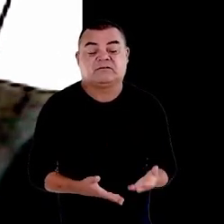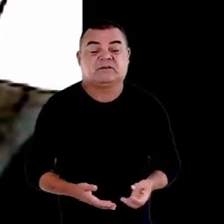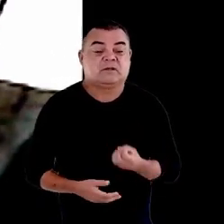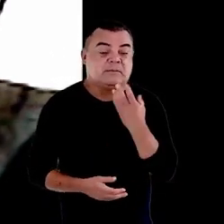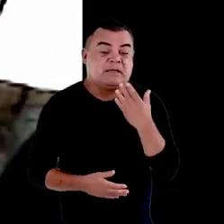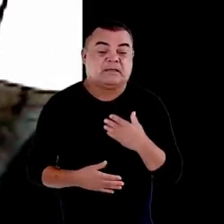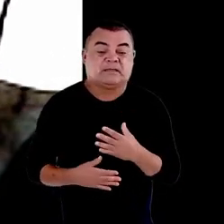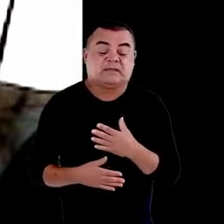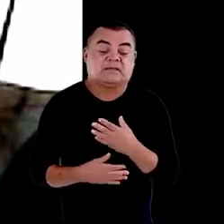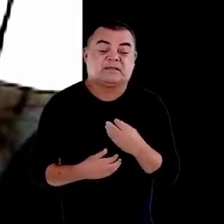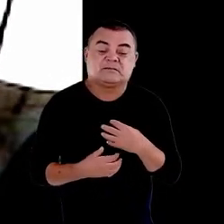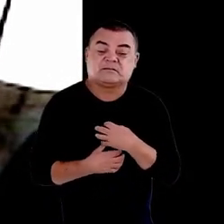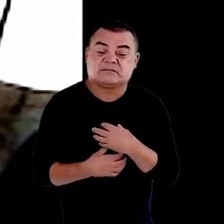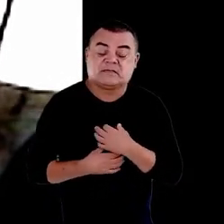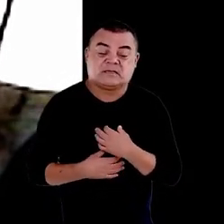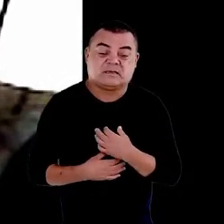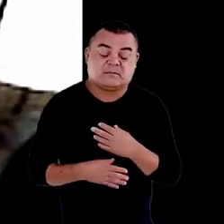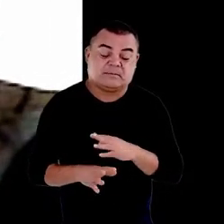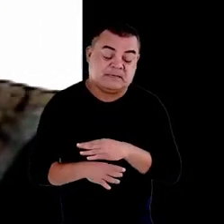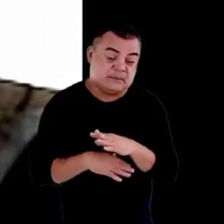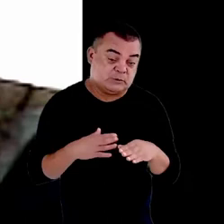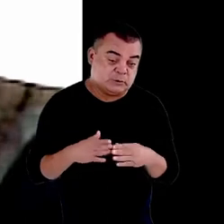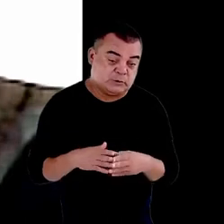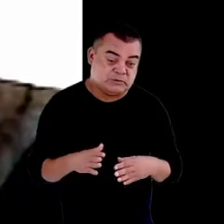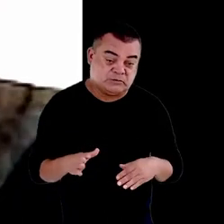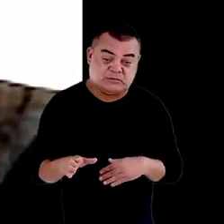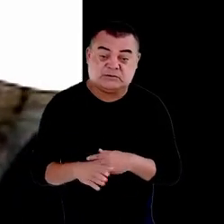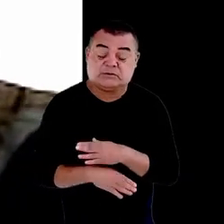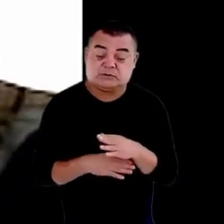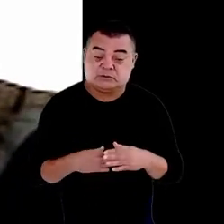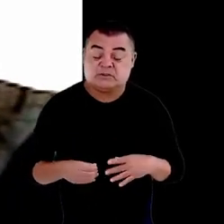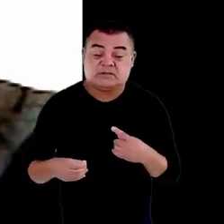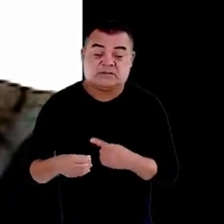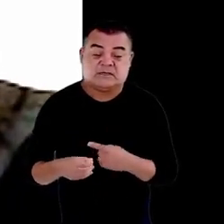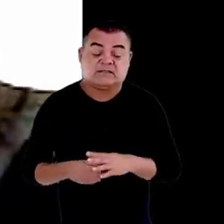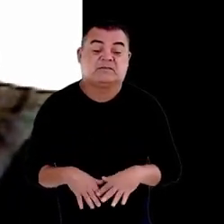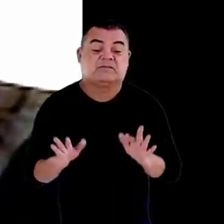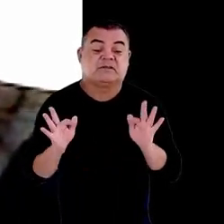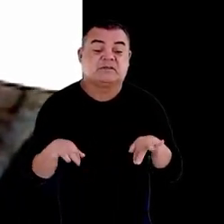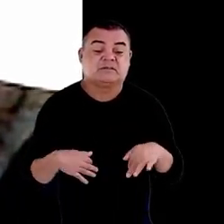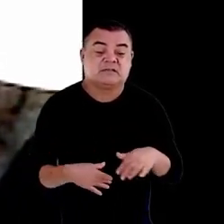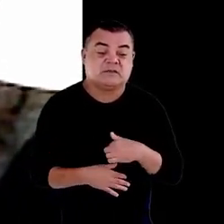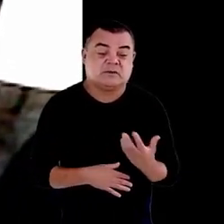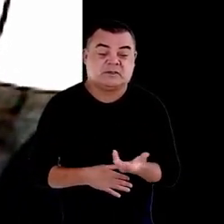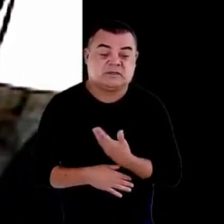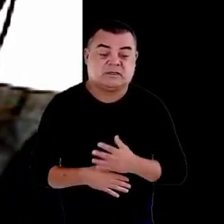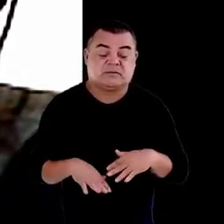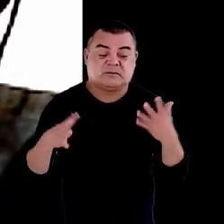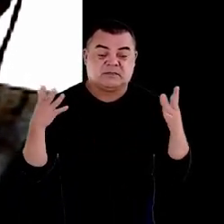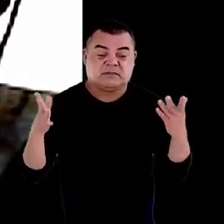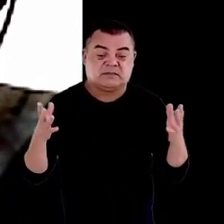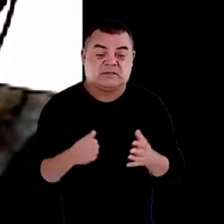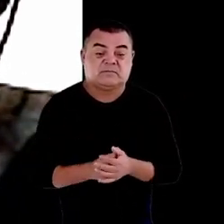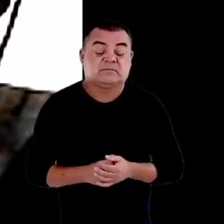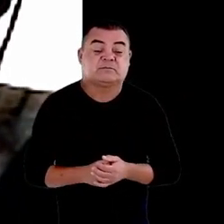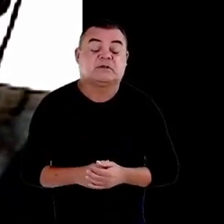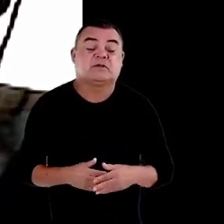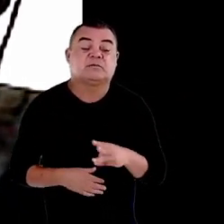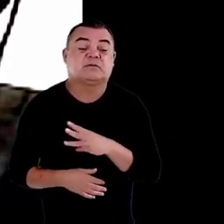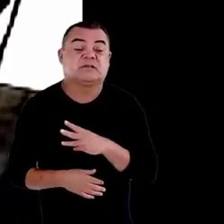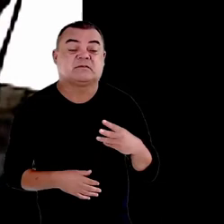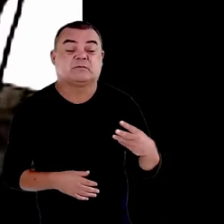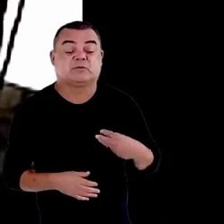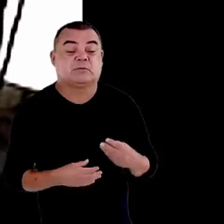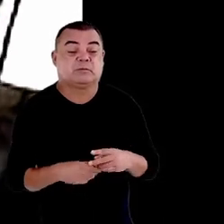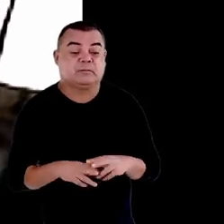todos em todas as cidades e finalizando queria parabenizar muito então o Ministério Público por esta